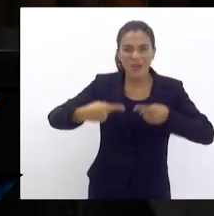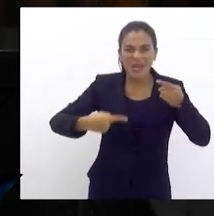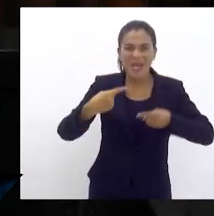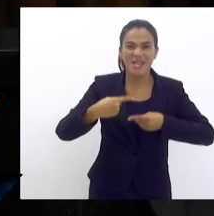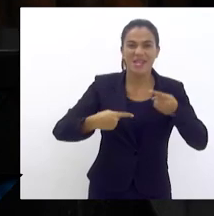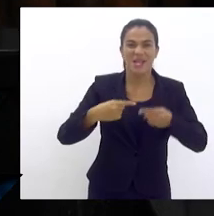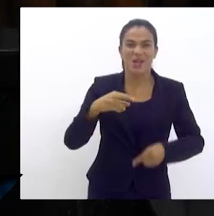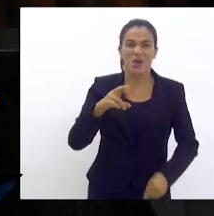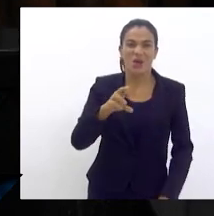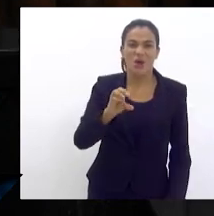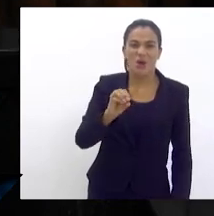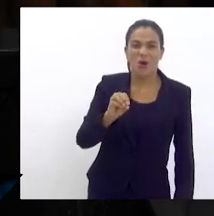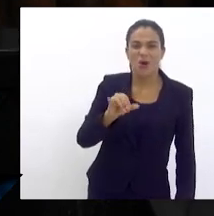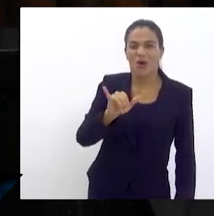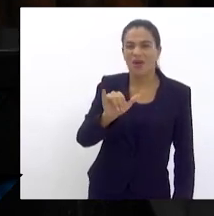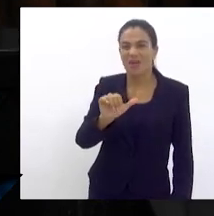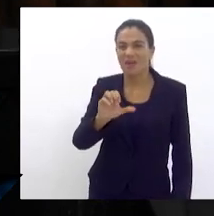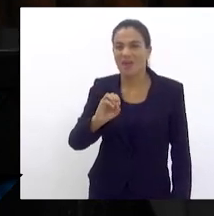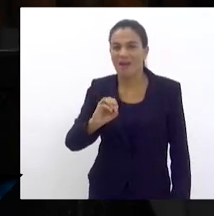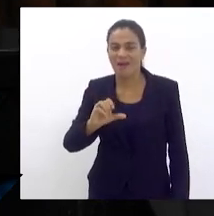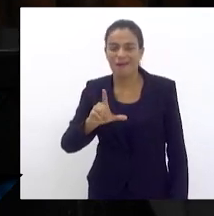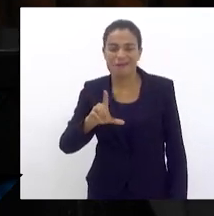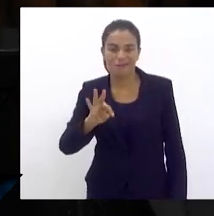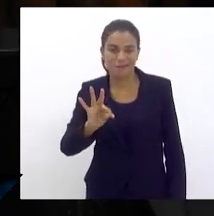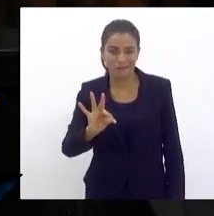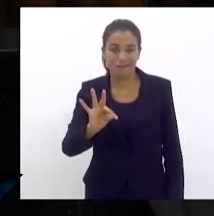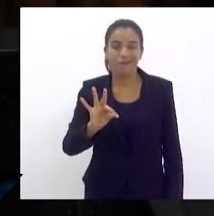que o Estado do Rio de Janeiro